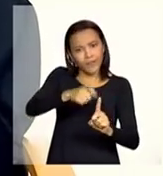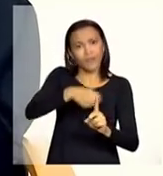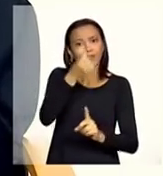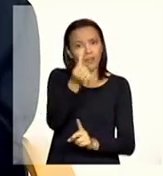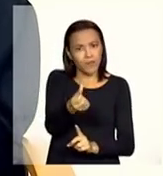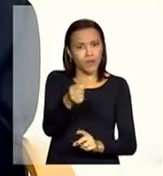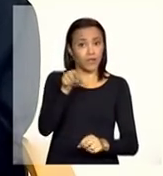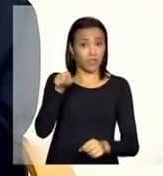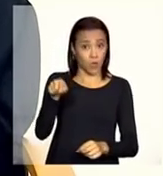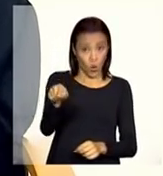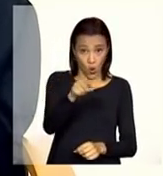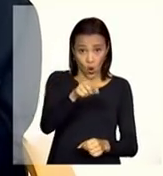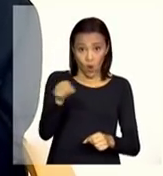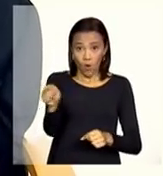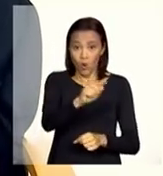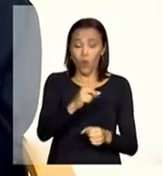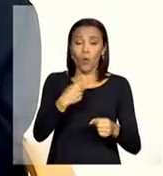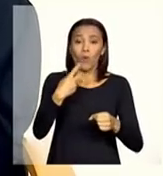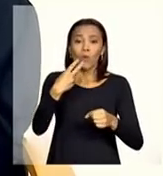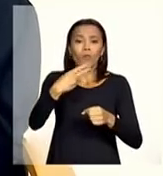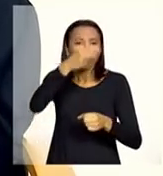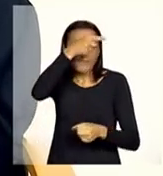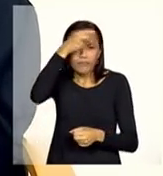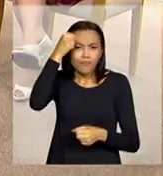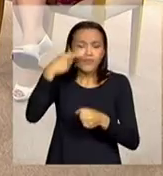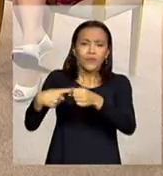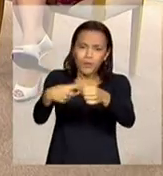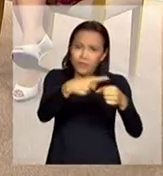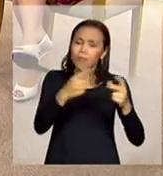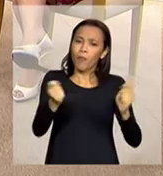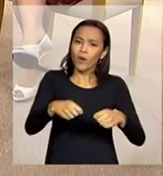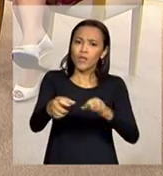município possa organizar equipes espaço para